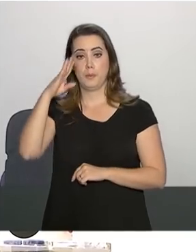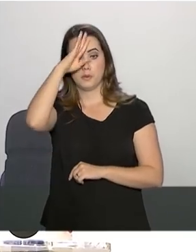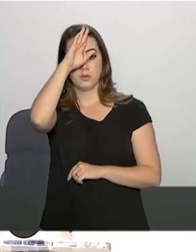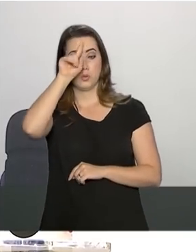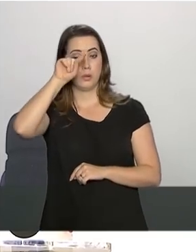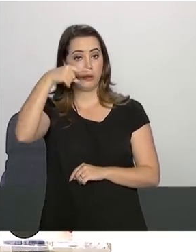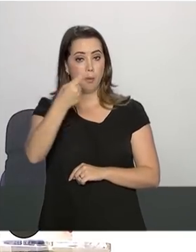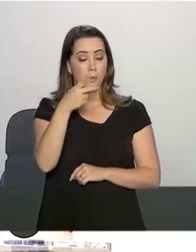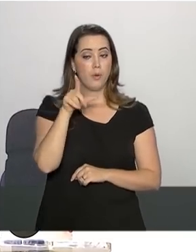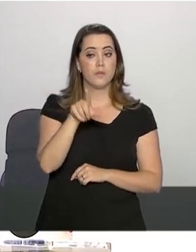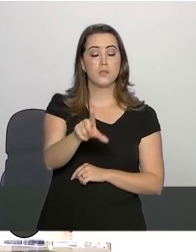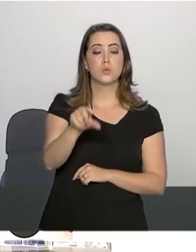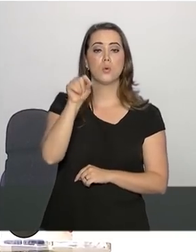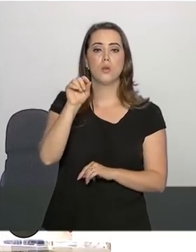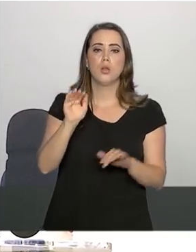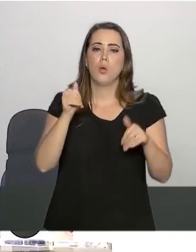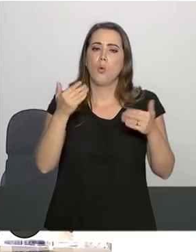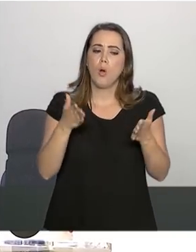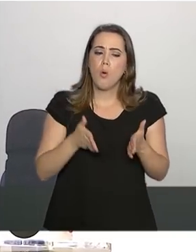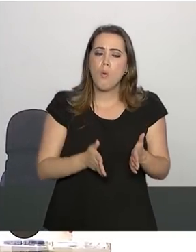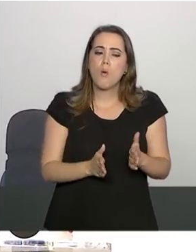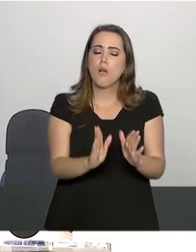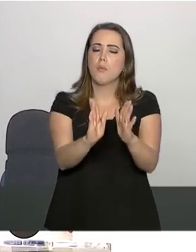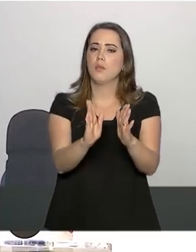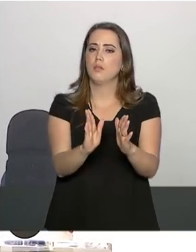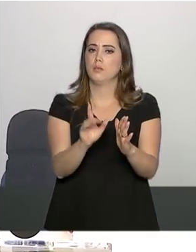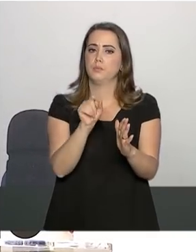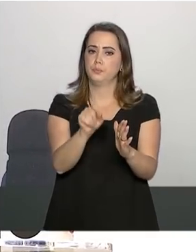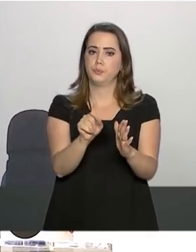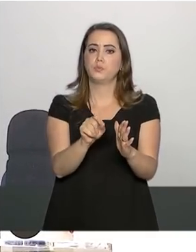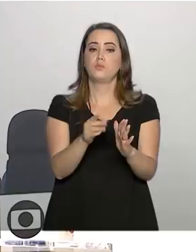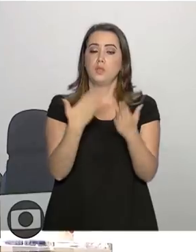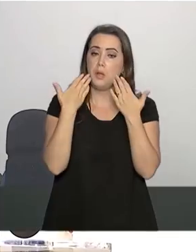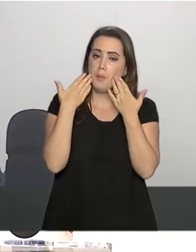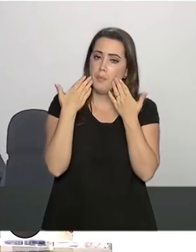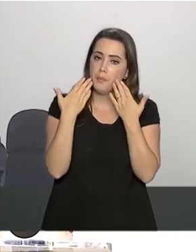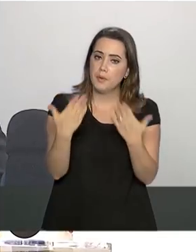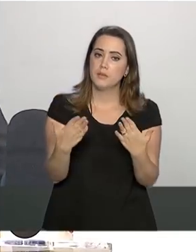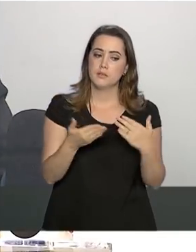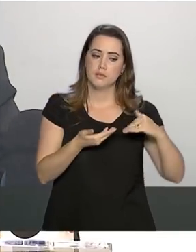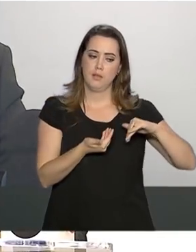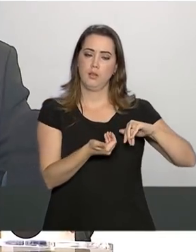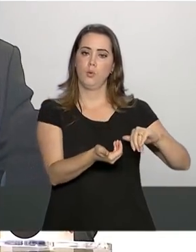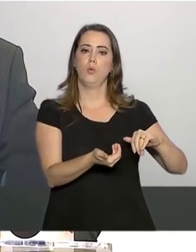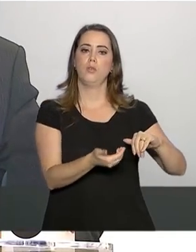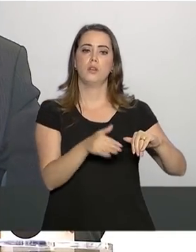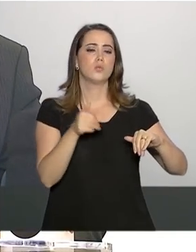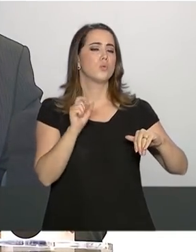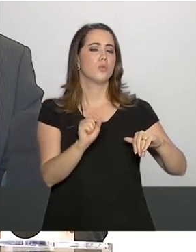a linha de ação, o curso de ação a ser apresentado ao Congresso.